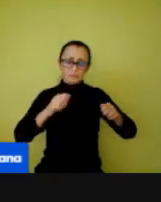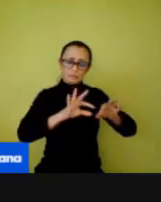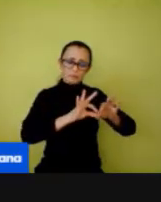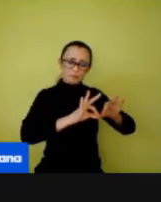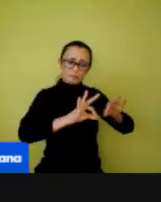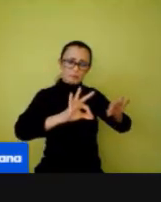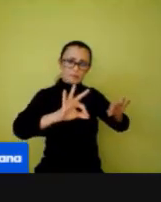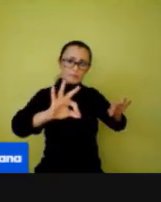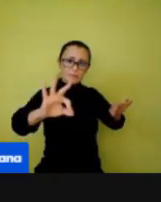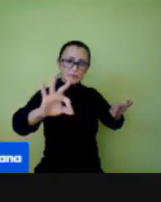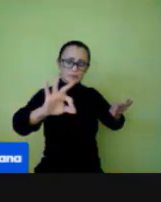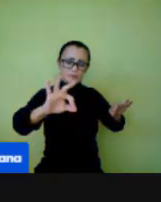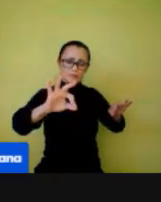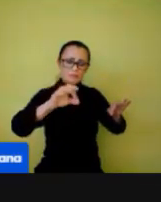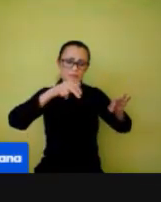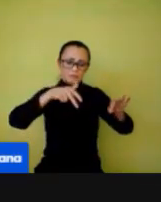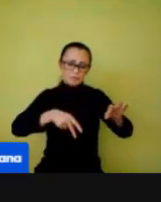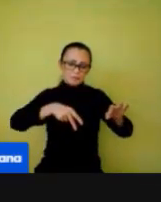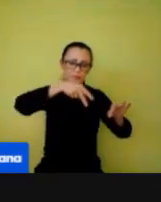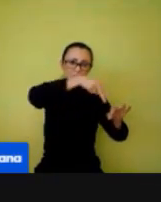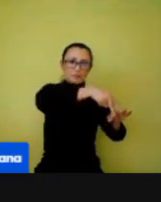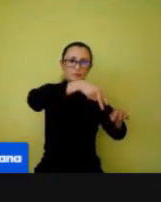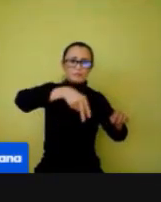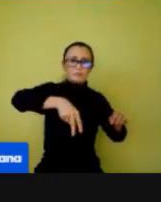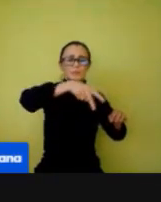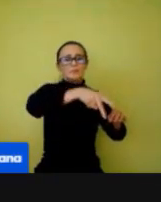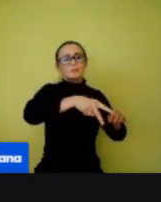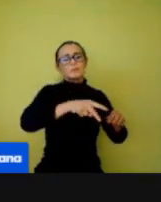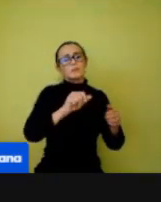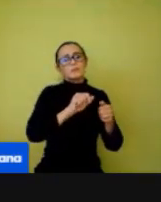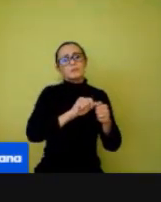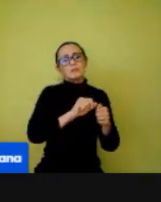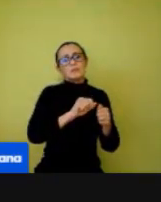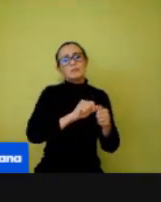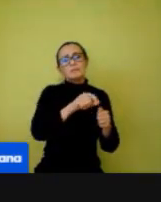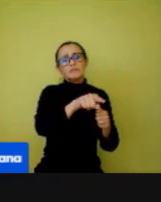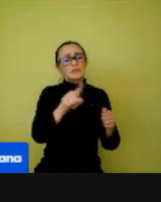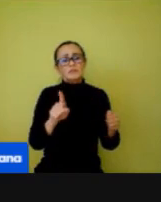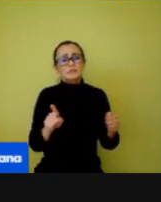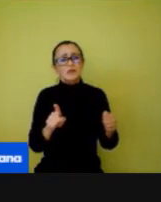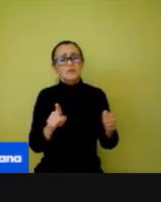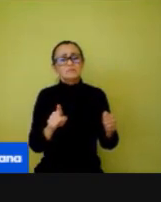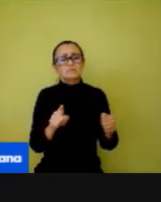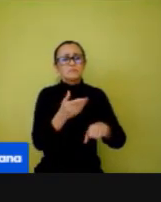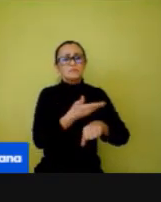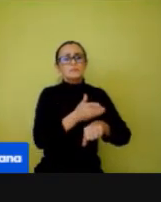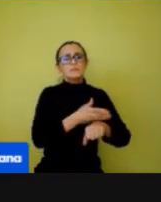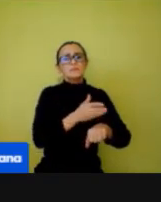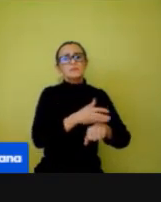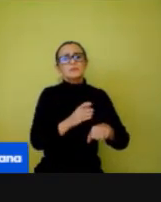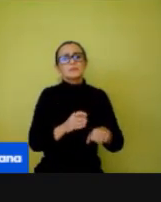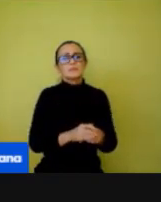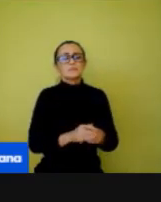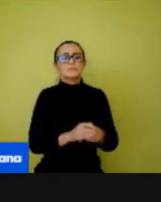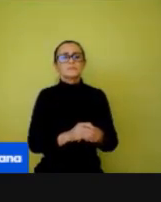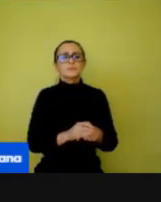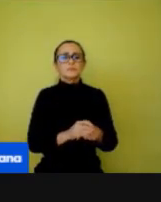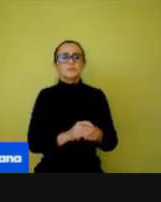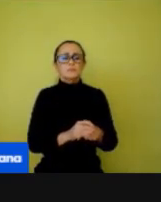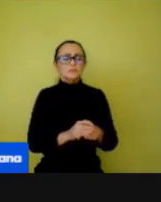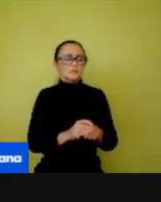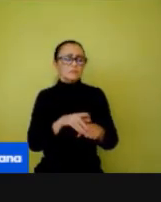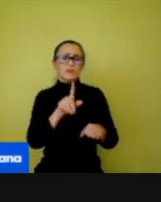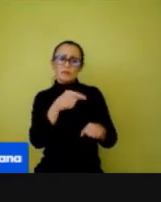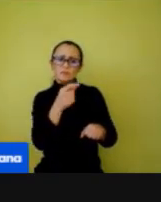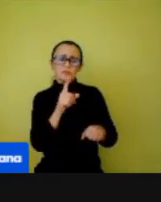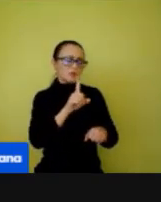encostou na corda, né? Só fez aquela atividade individualmente. Então, passa ali um álcool, deixa a sua corda ali no